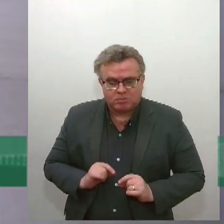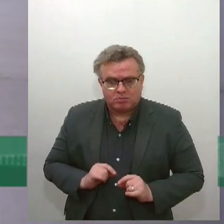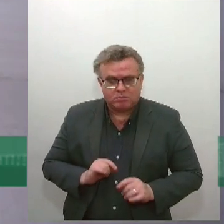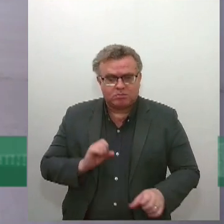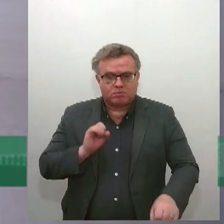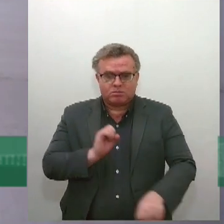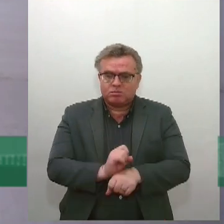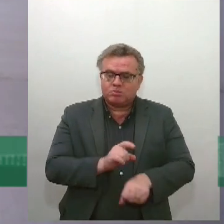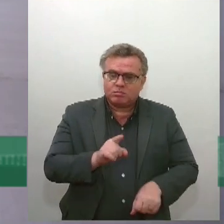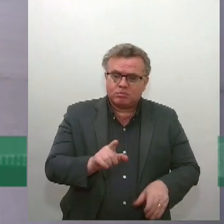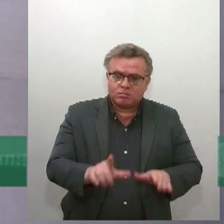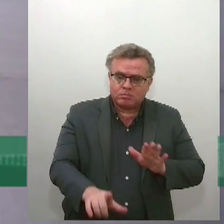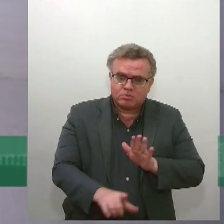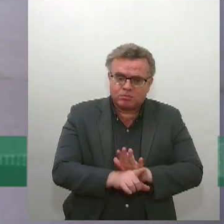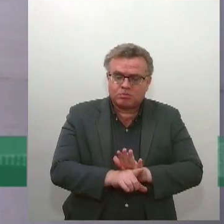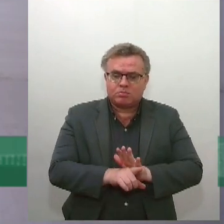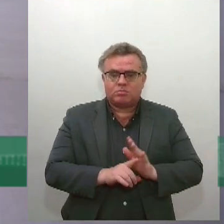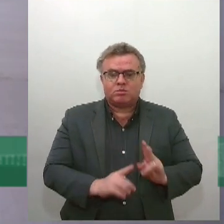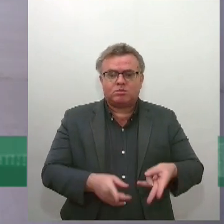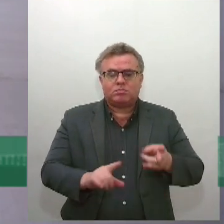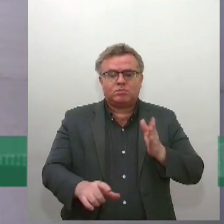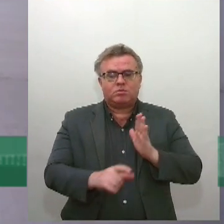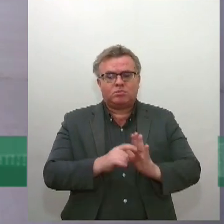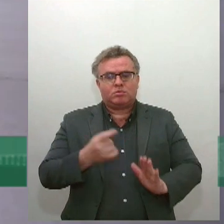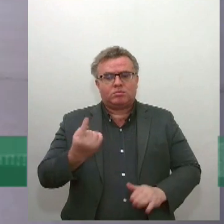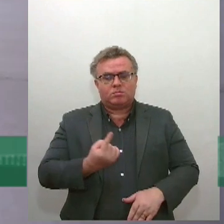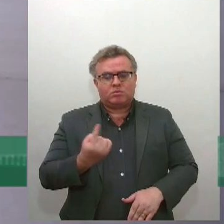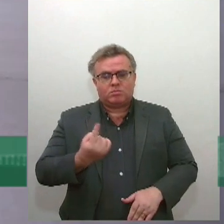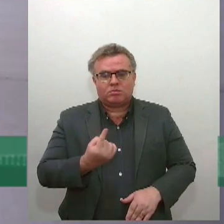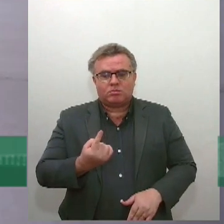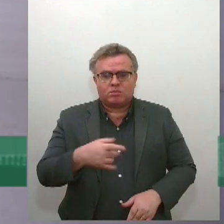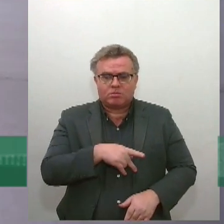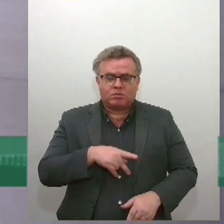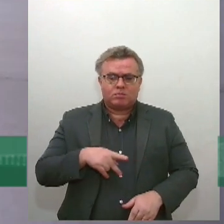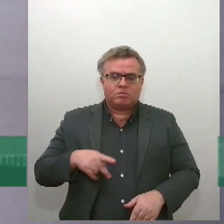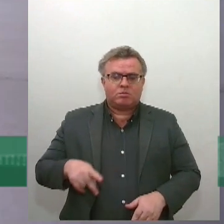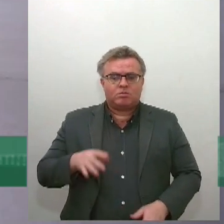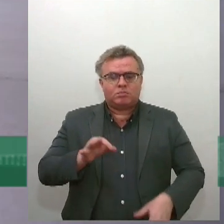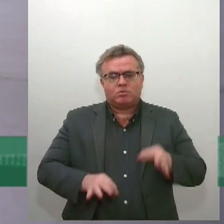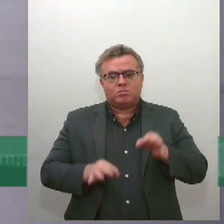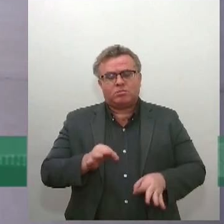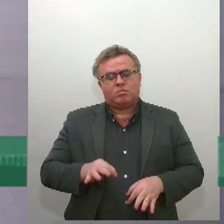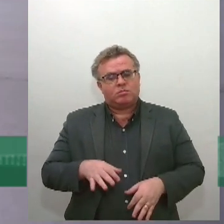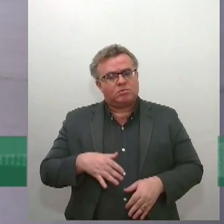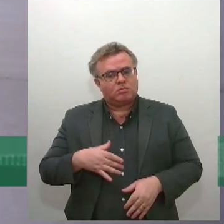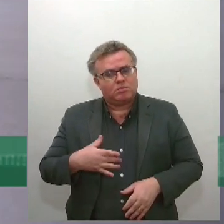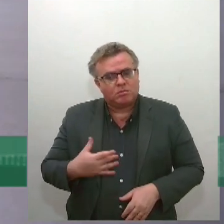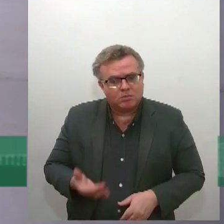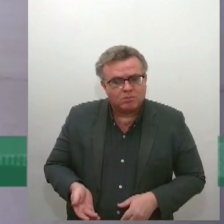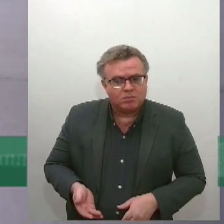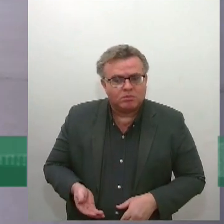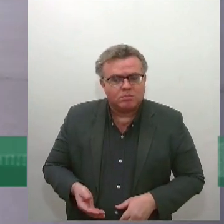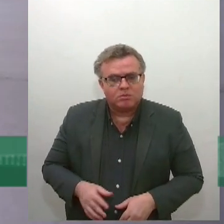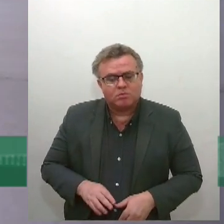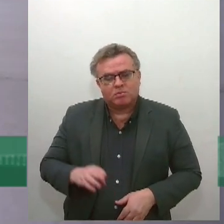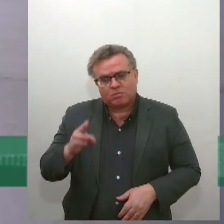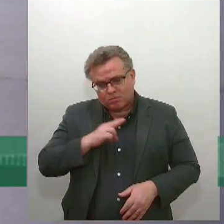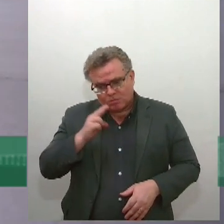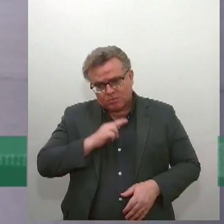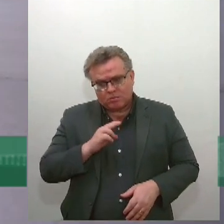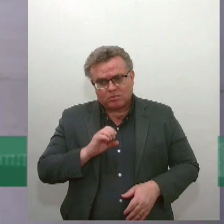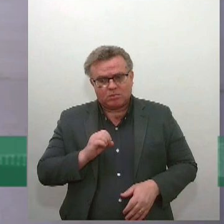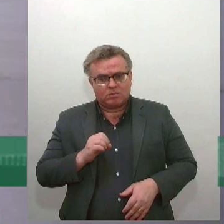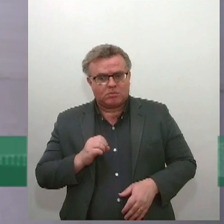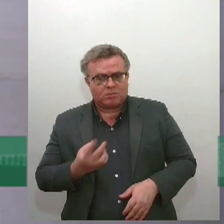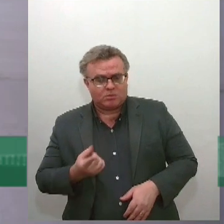nos termos do parágrafo primeiro, o presidente do tribunal, no caso de grave urgência ou perigo de dano